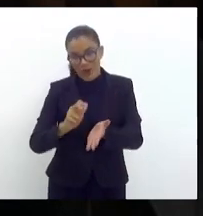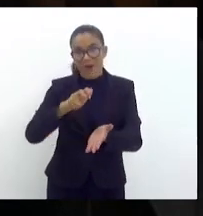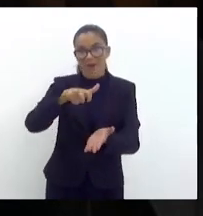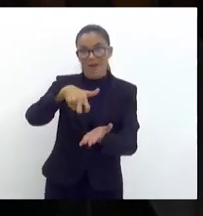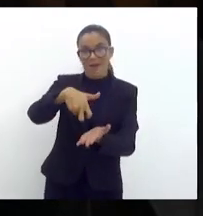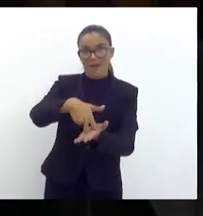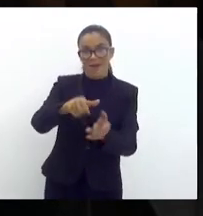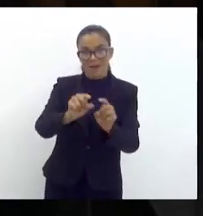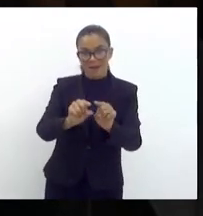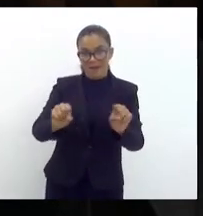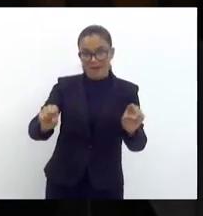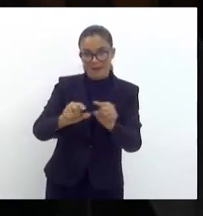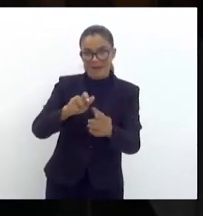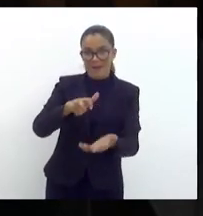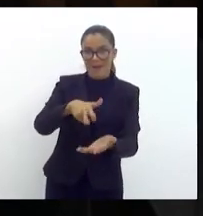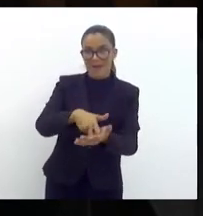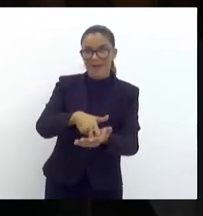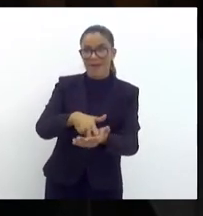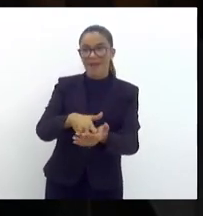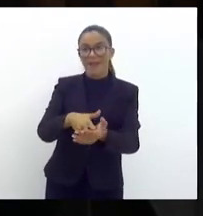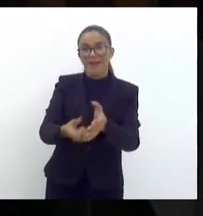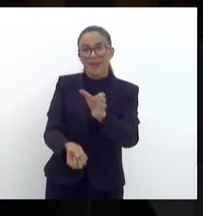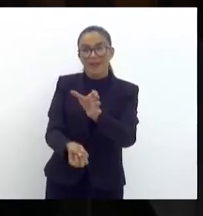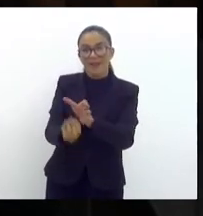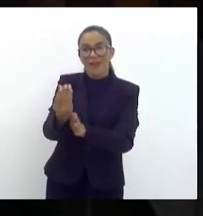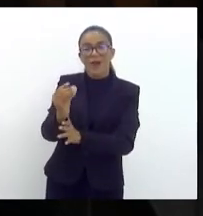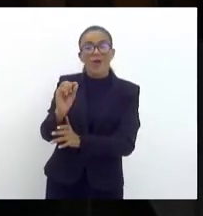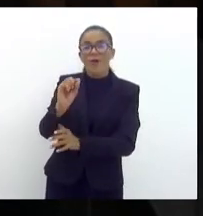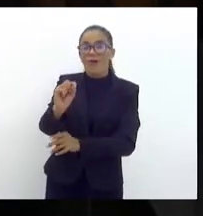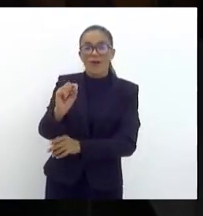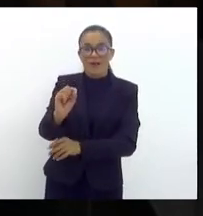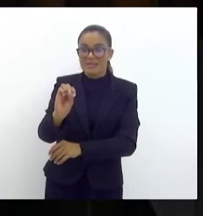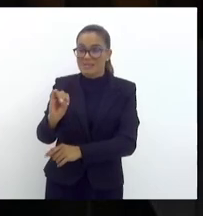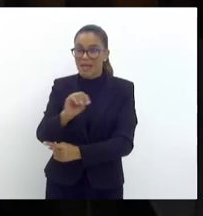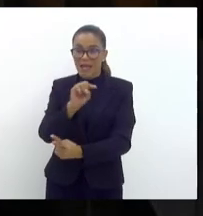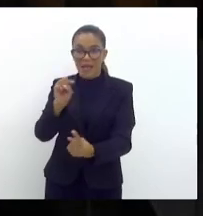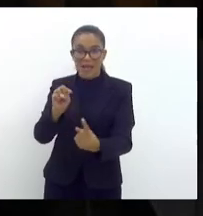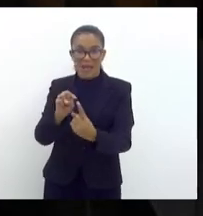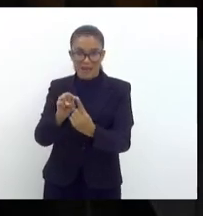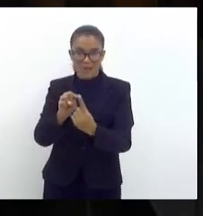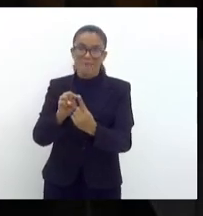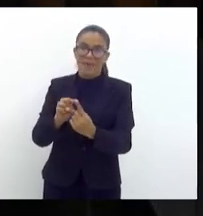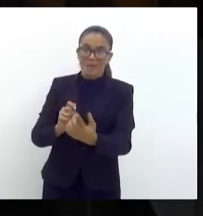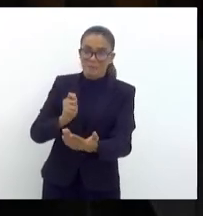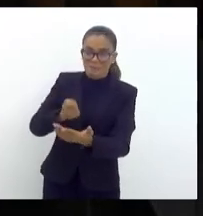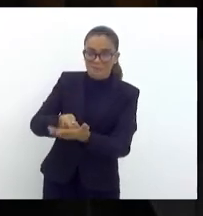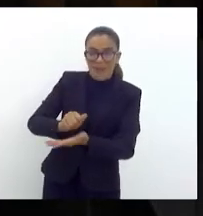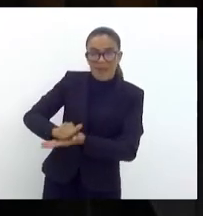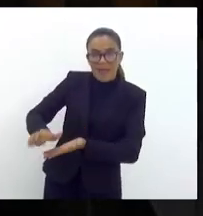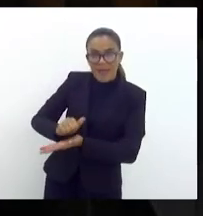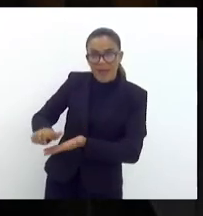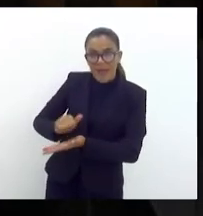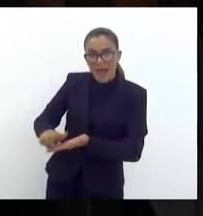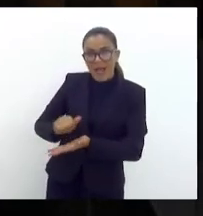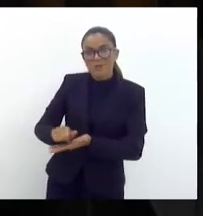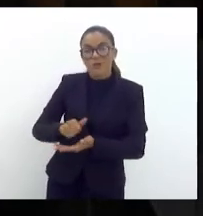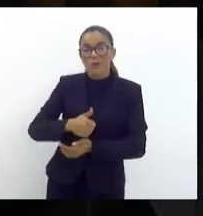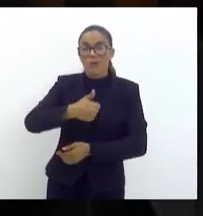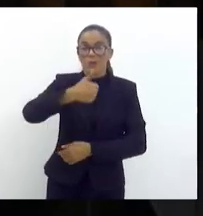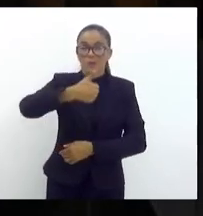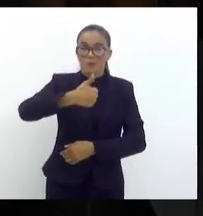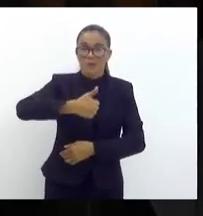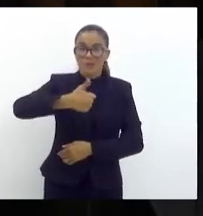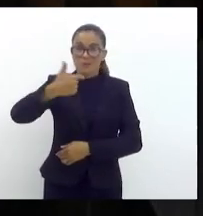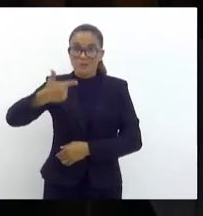e criou gatilhos, que, se as metas fiscais não forem punidas, no primeiro e no segundo